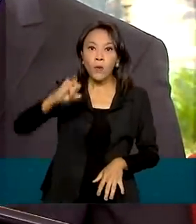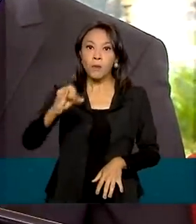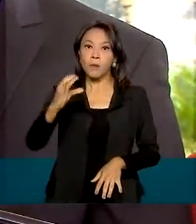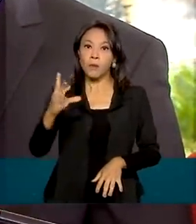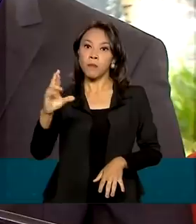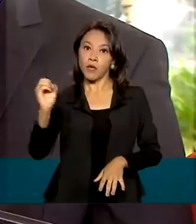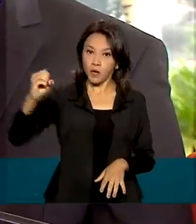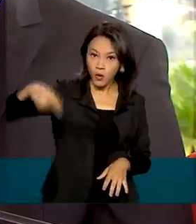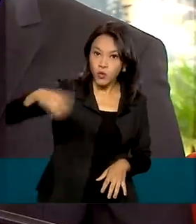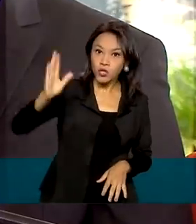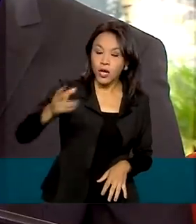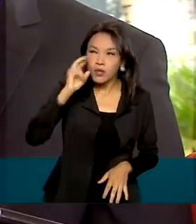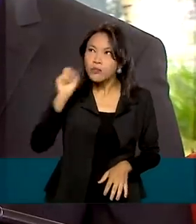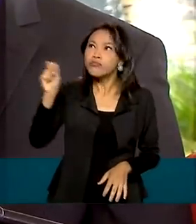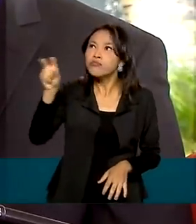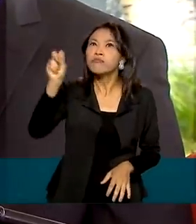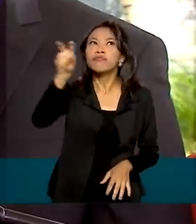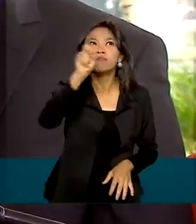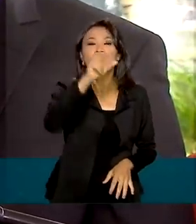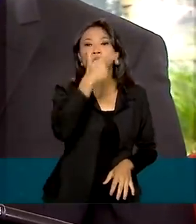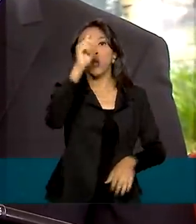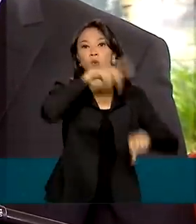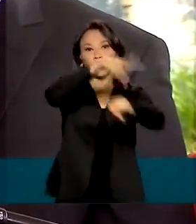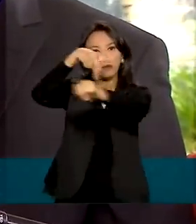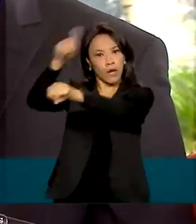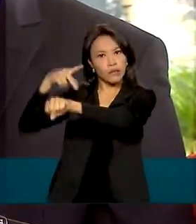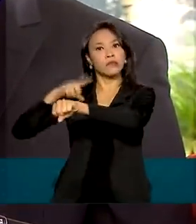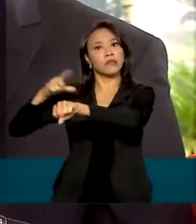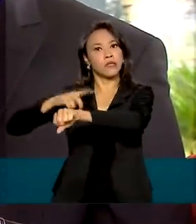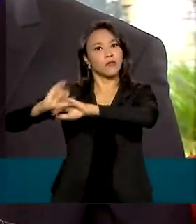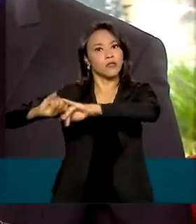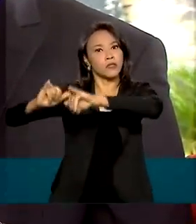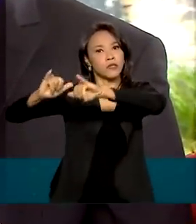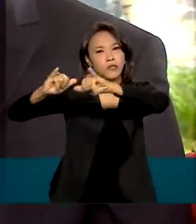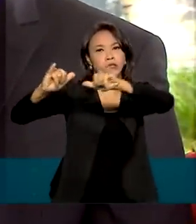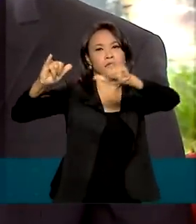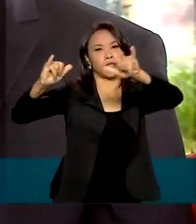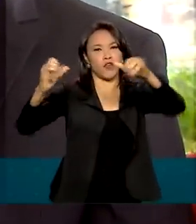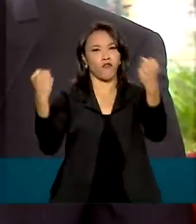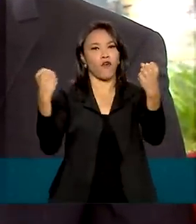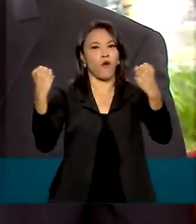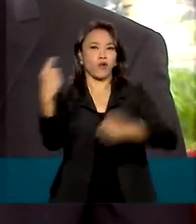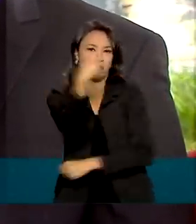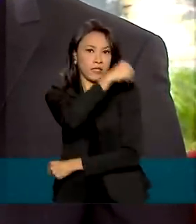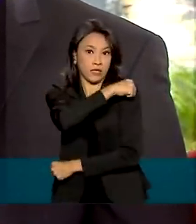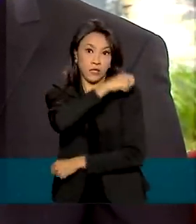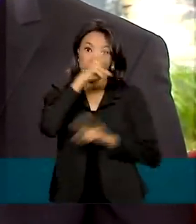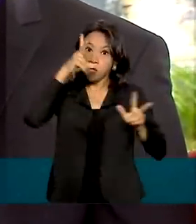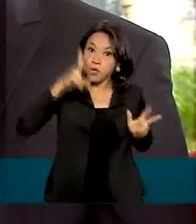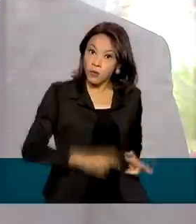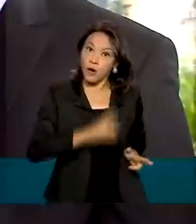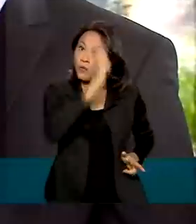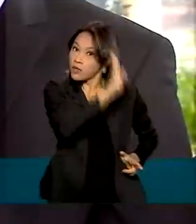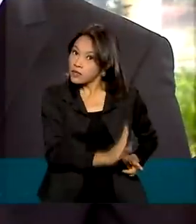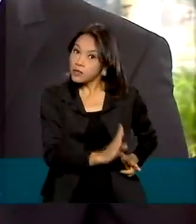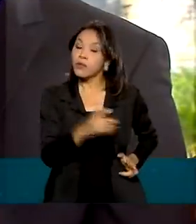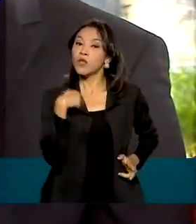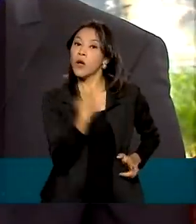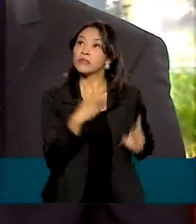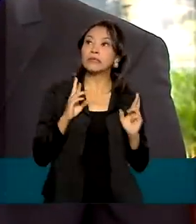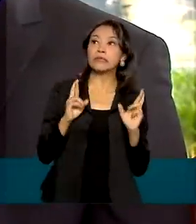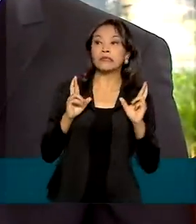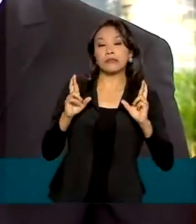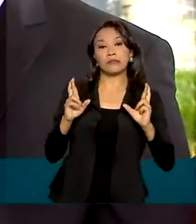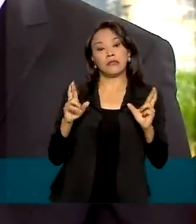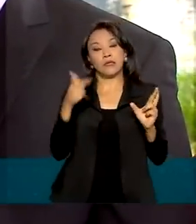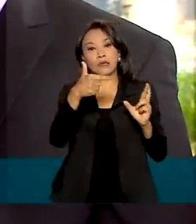E como em outros países que têm uma campanha de vacinação forte como a nossa, a nossa expectativa é que não haja